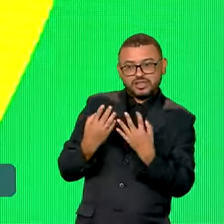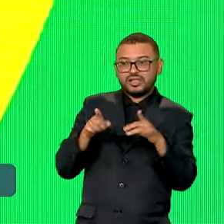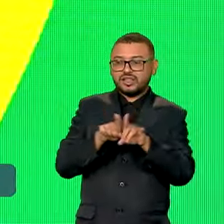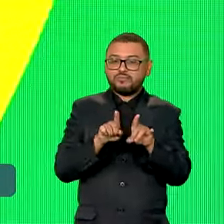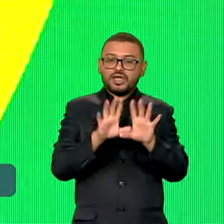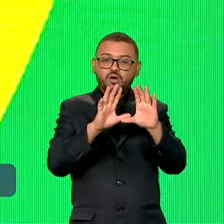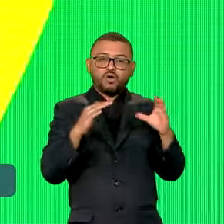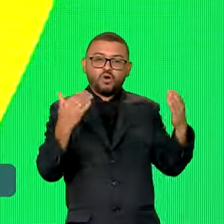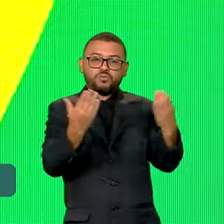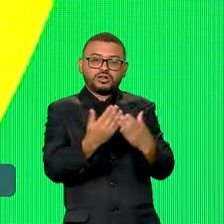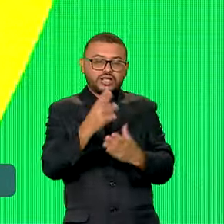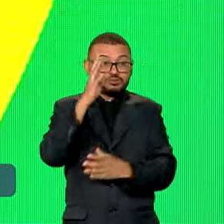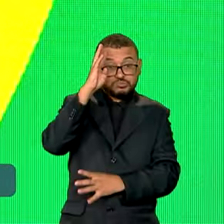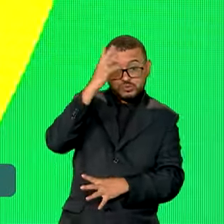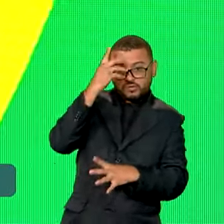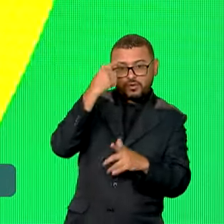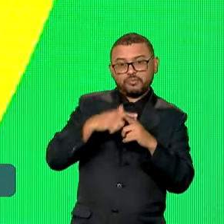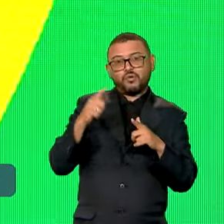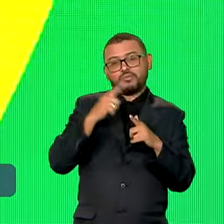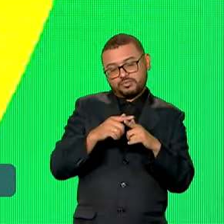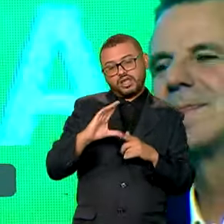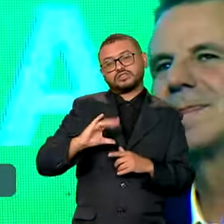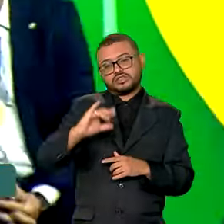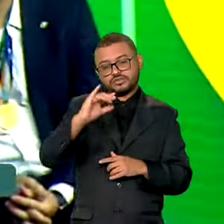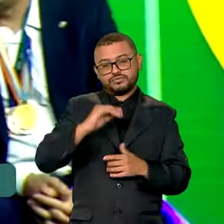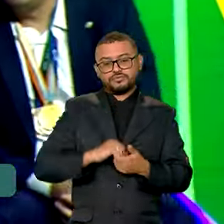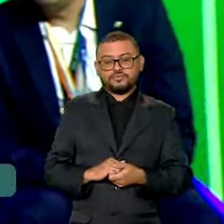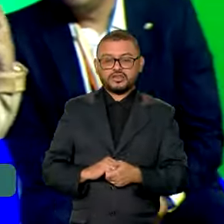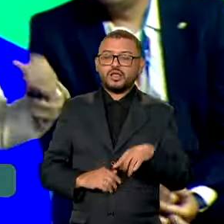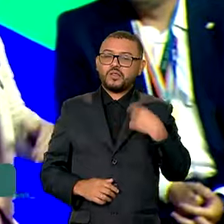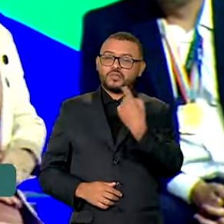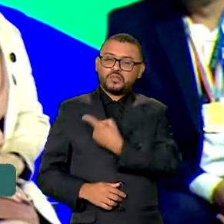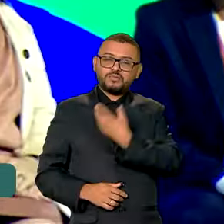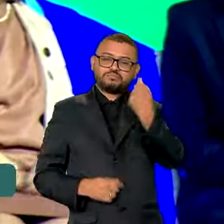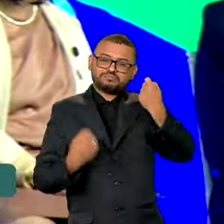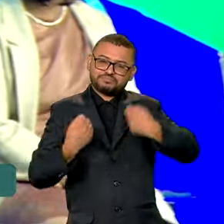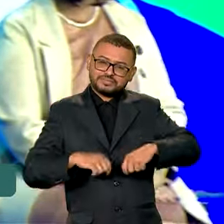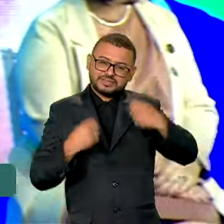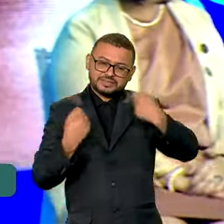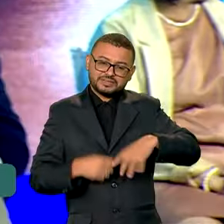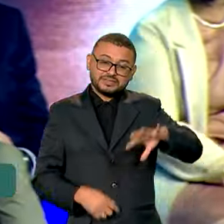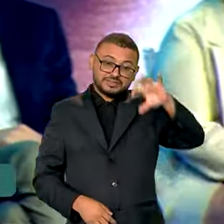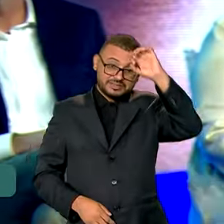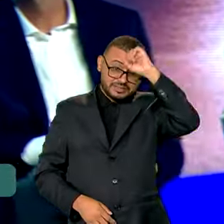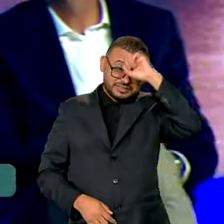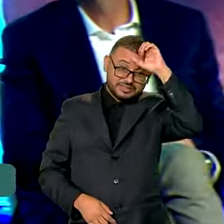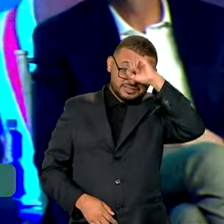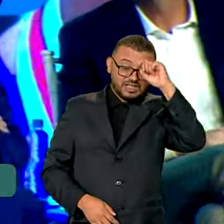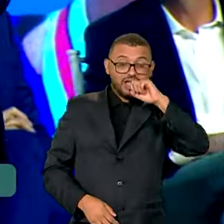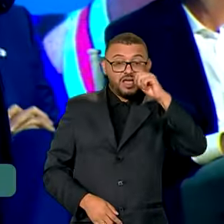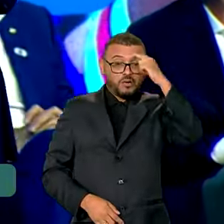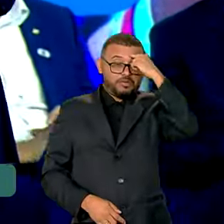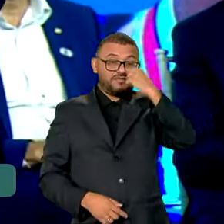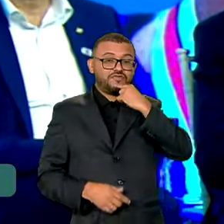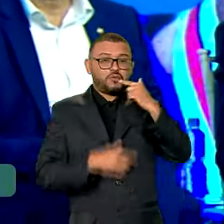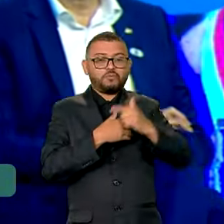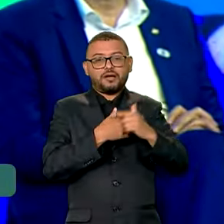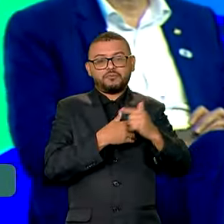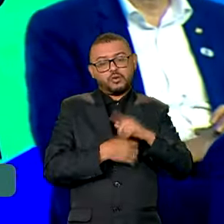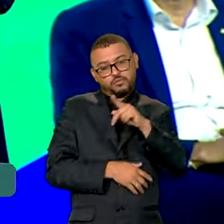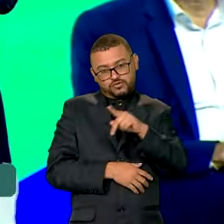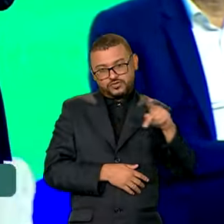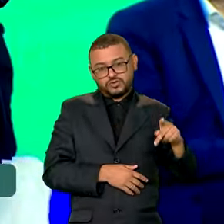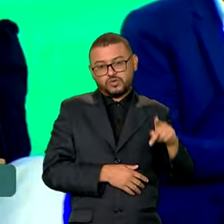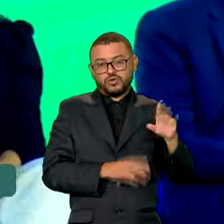sua comunidade, a partir do método científico. Nós precisamos aprender que o papel importante de um